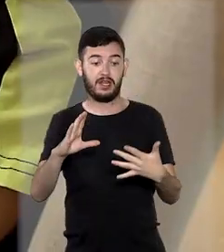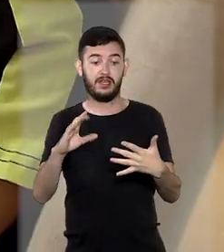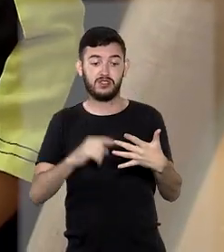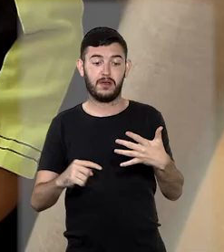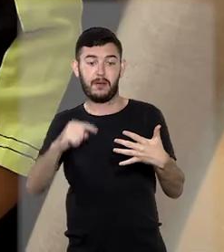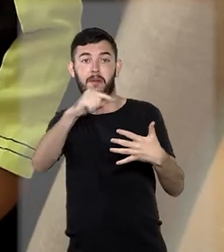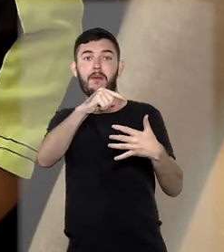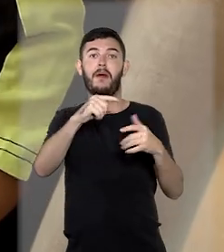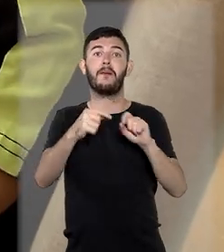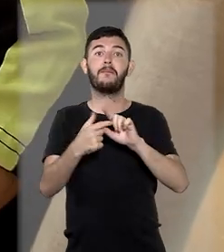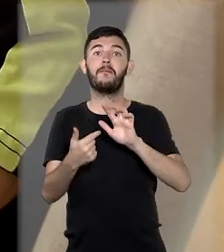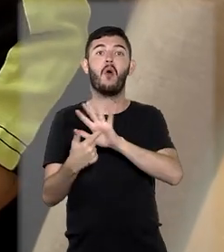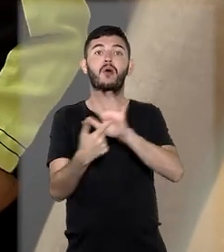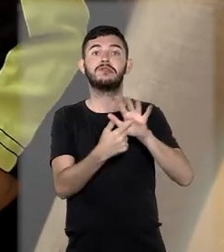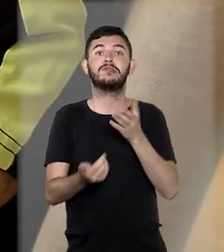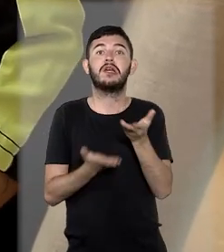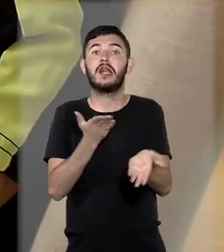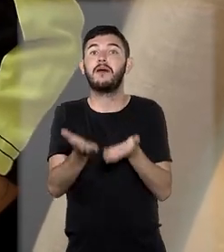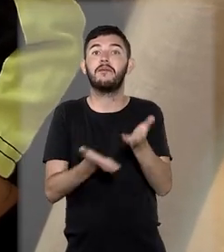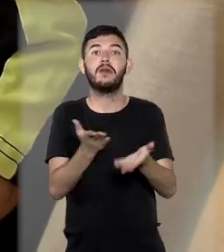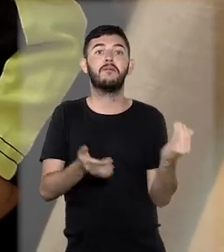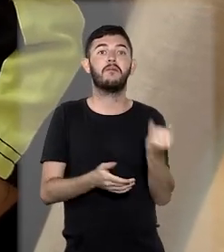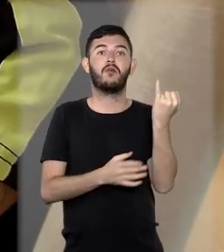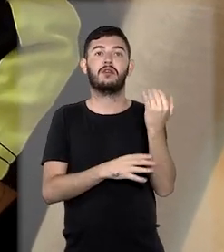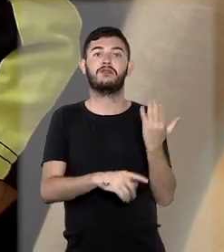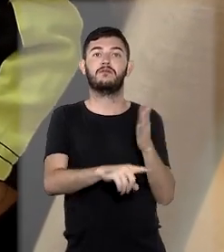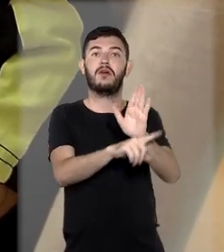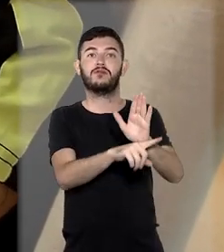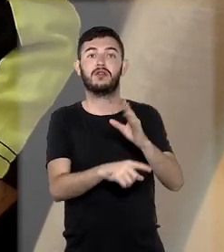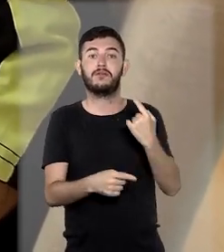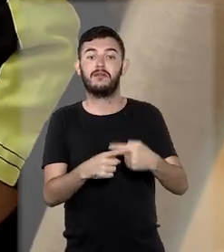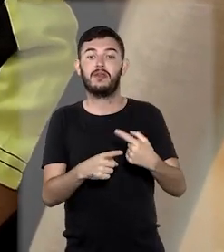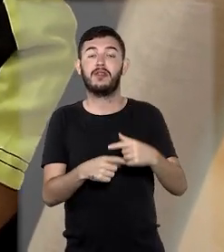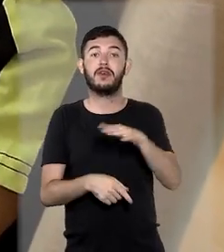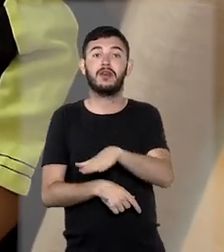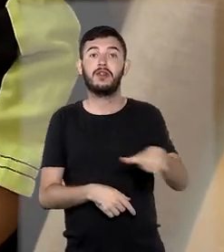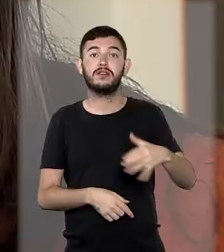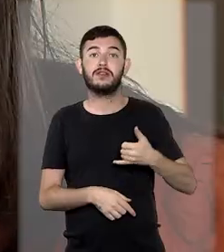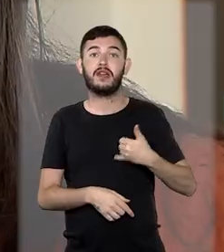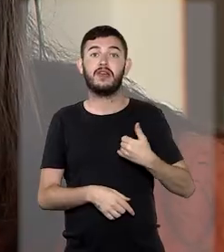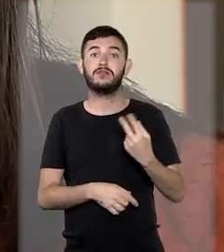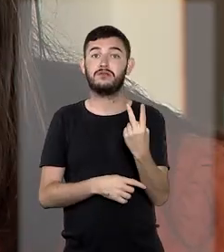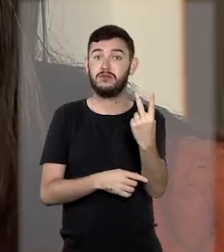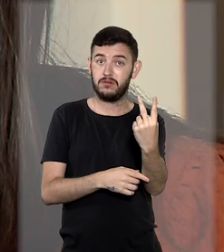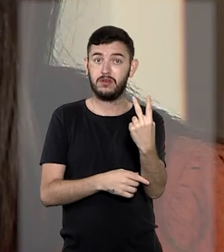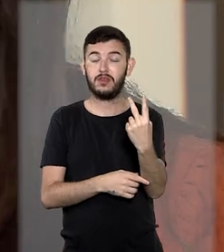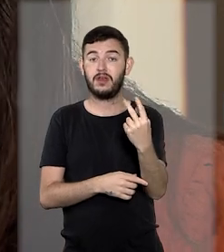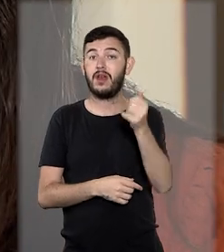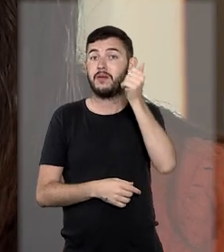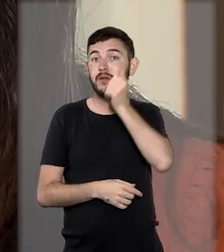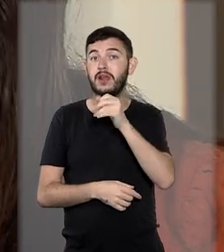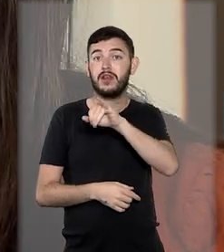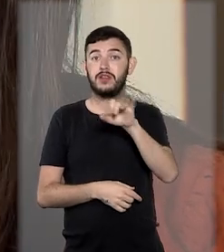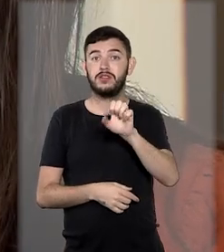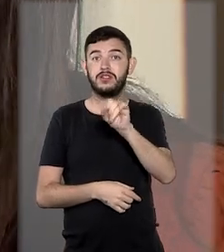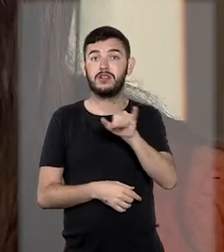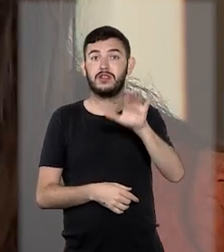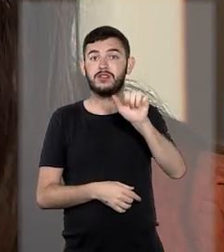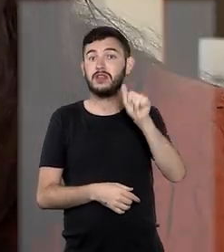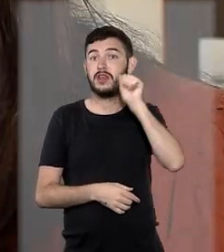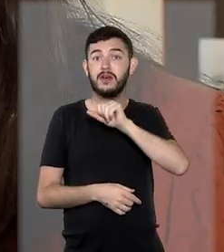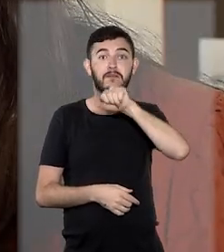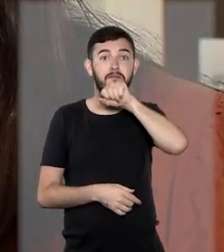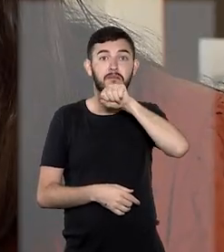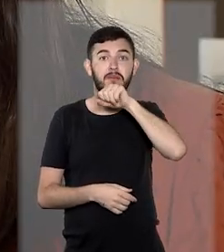as terapias são essenciais para ele, que ainda tem pouco mais de dois anos. É o que diz a Jéssica Andrade, mãe do